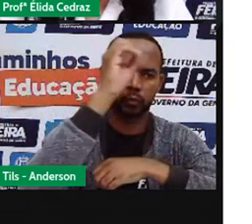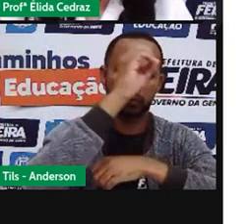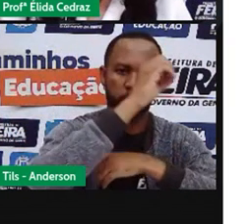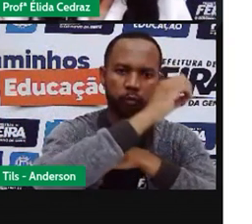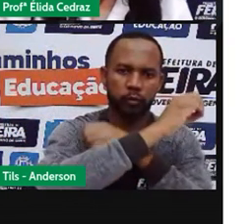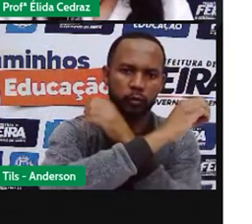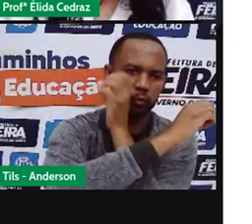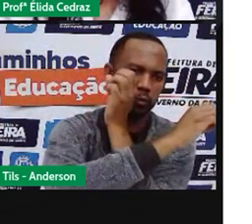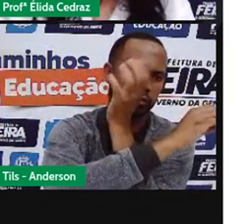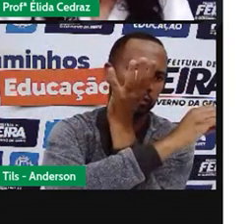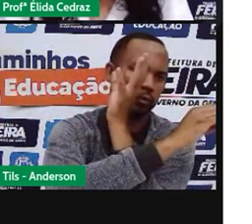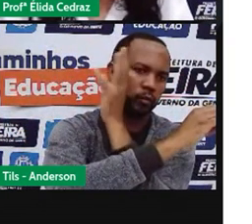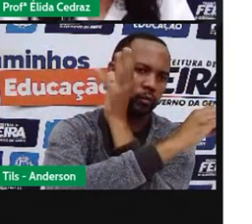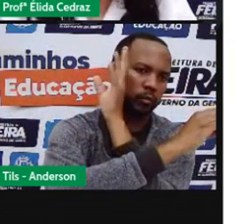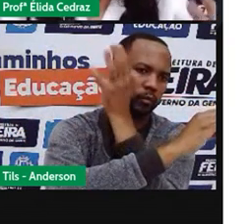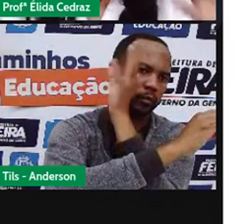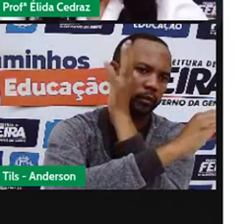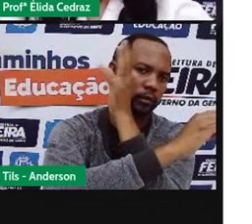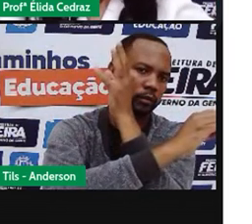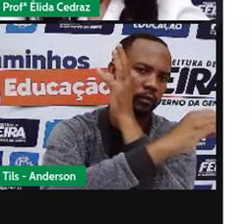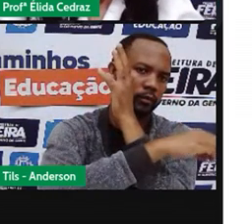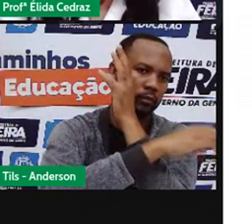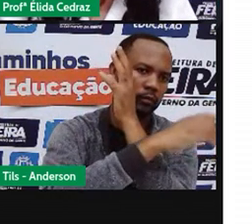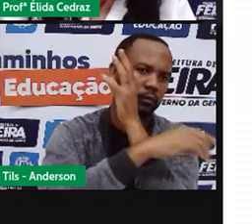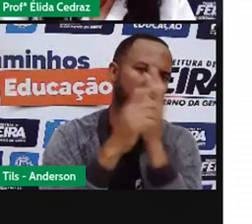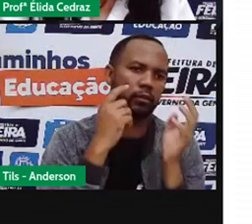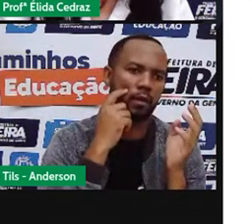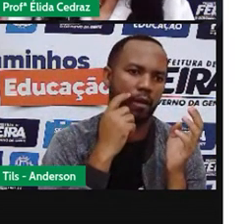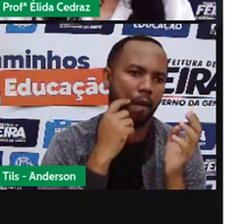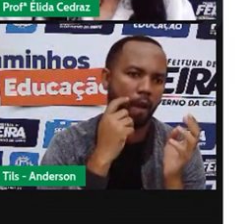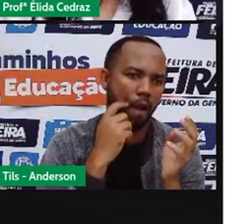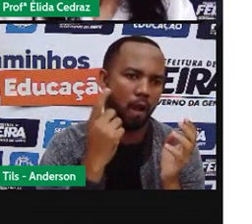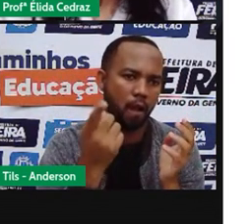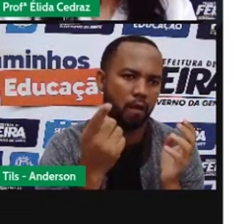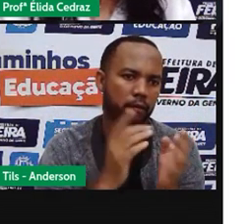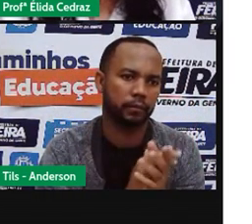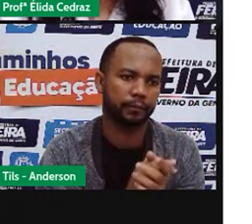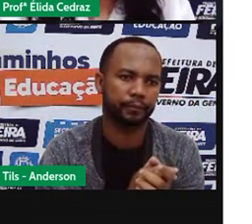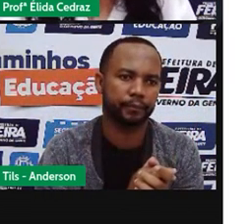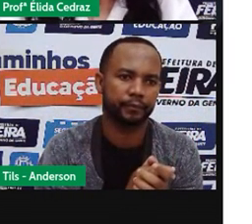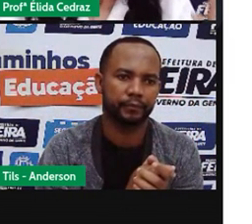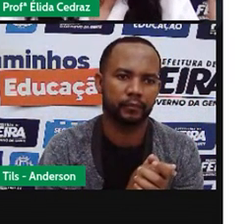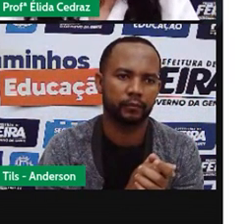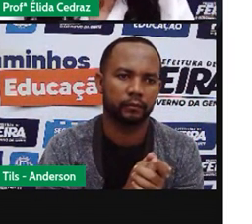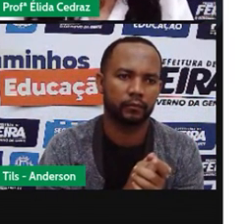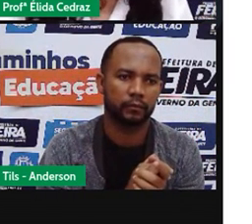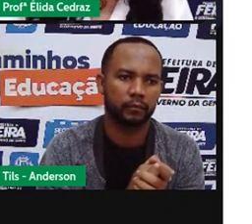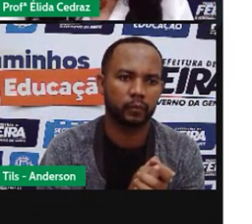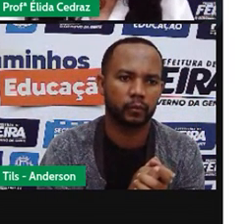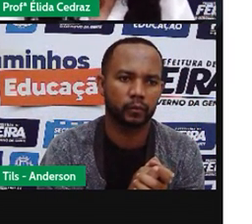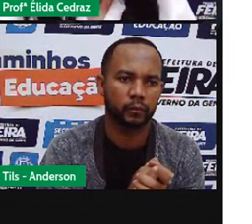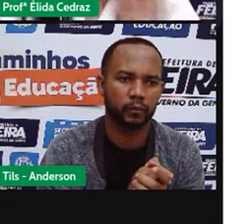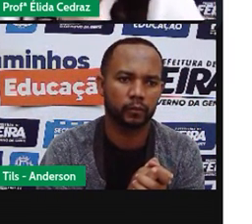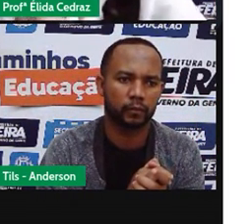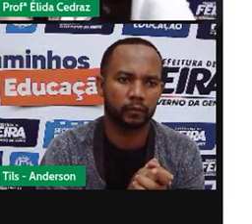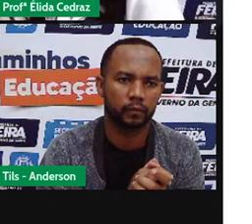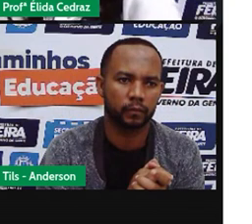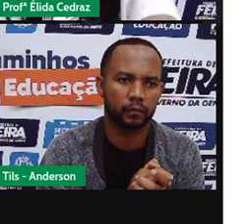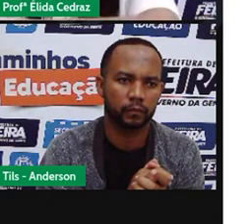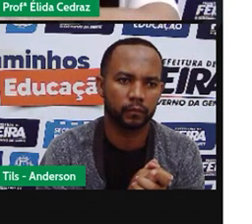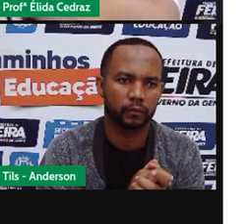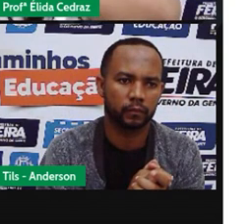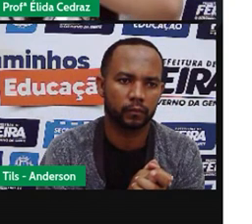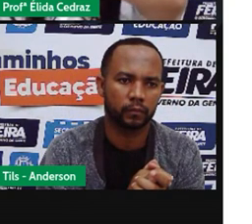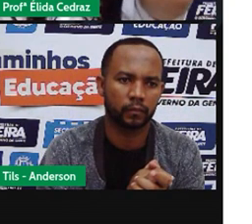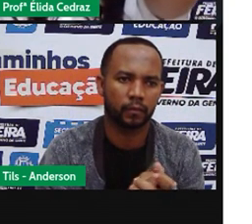esquerda, do leste para o oeste, de nascente para o coente. E o